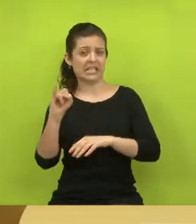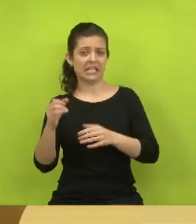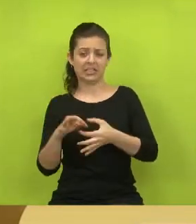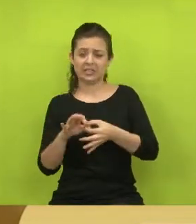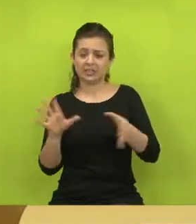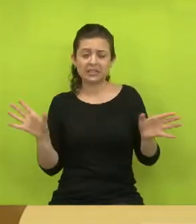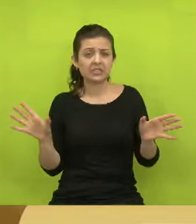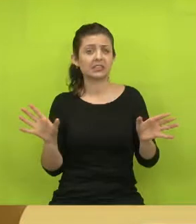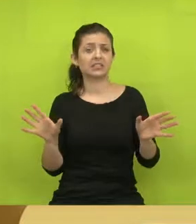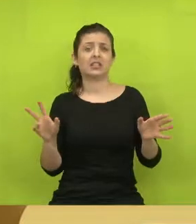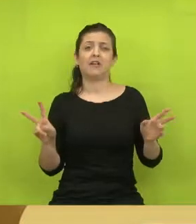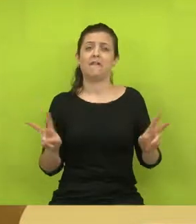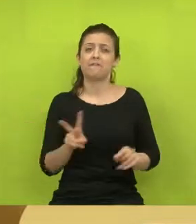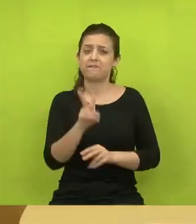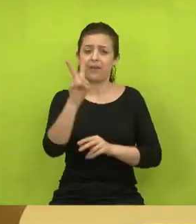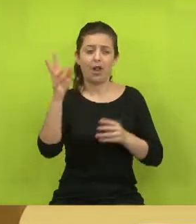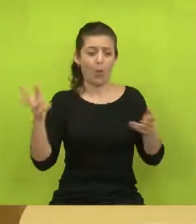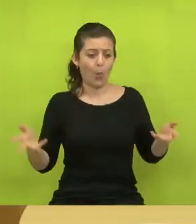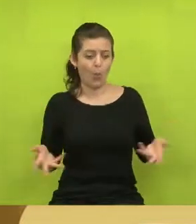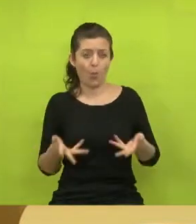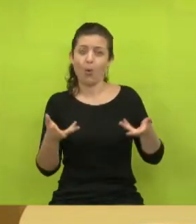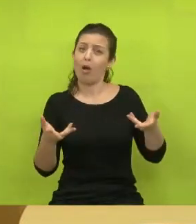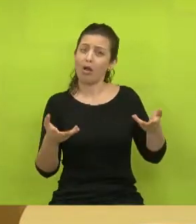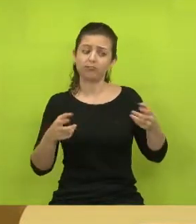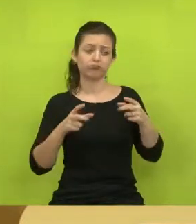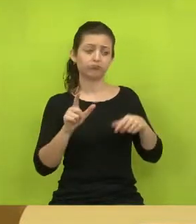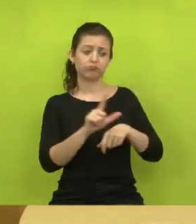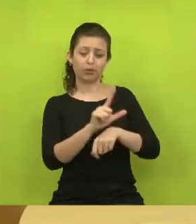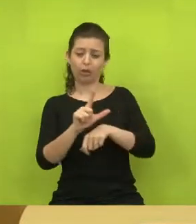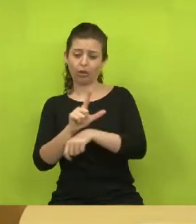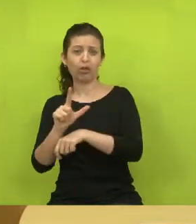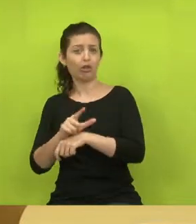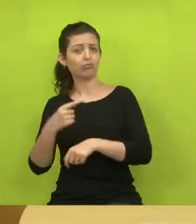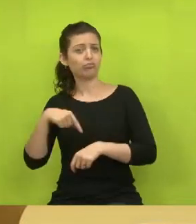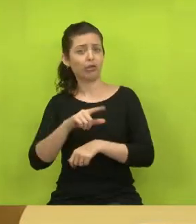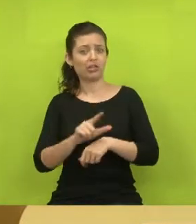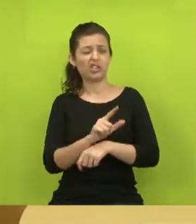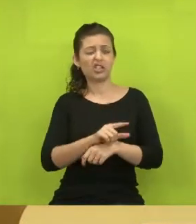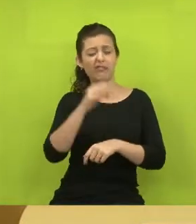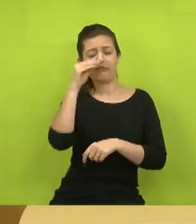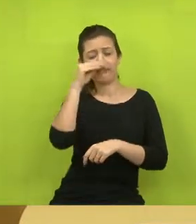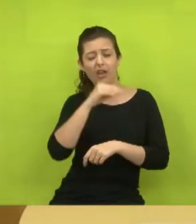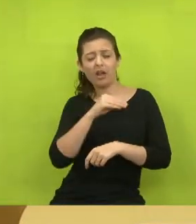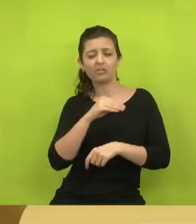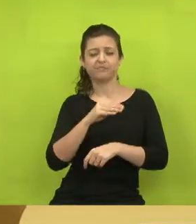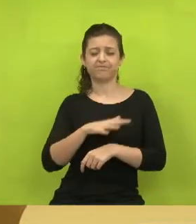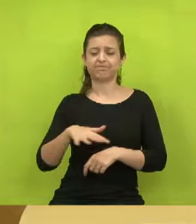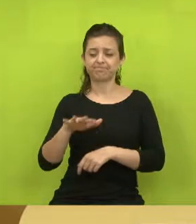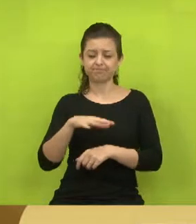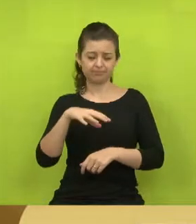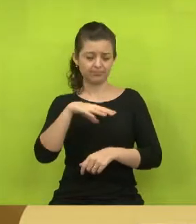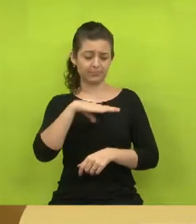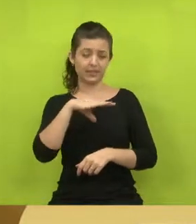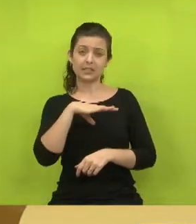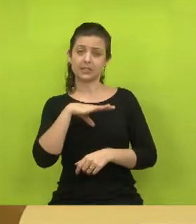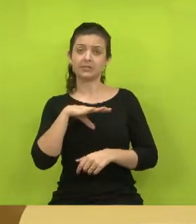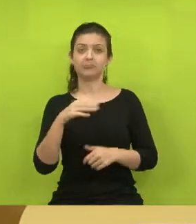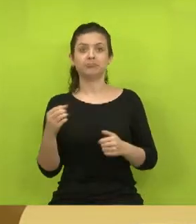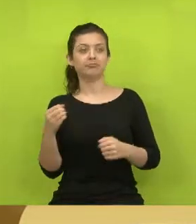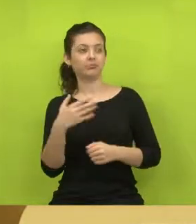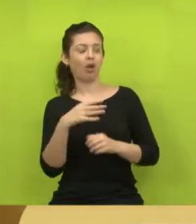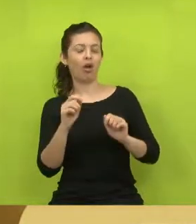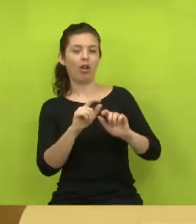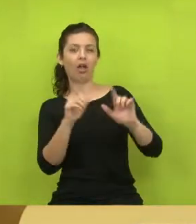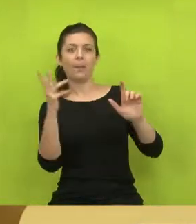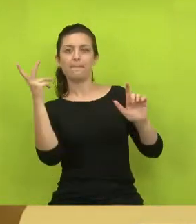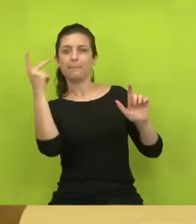nosso município. Valorizaria o nosso comércio, porque o nosso comércio está enfraquecido, a região central ganharia uma nova